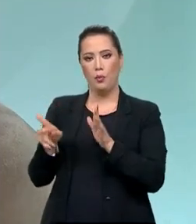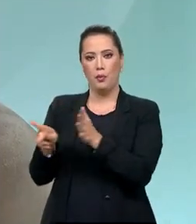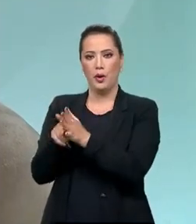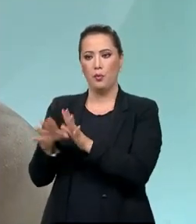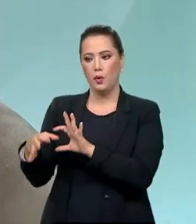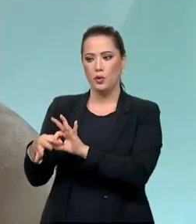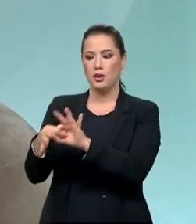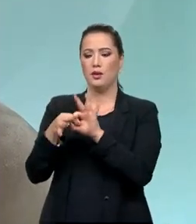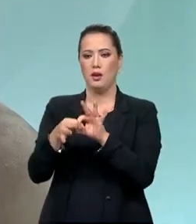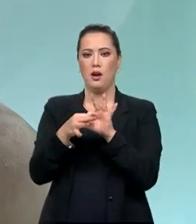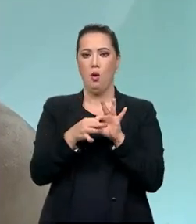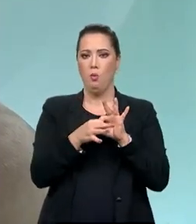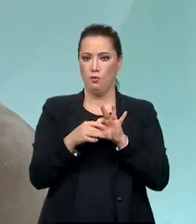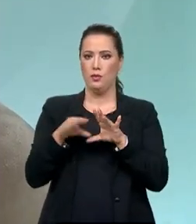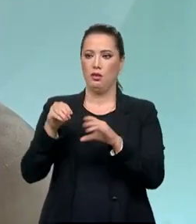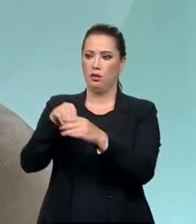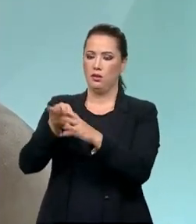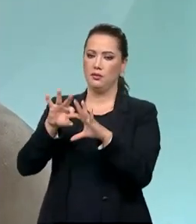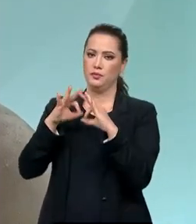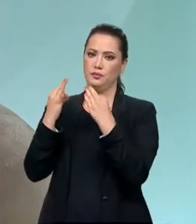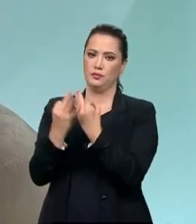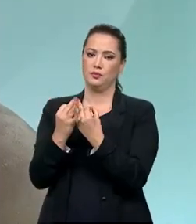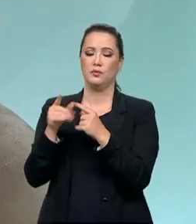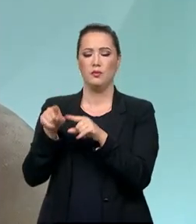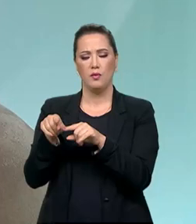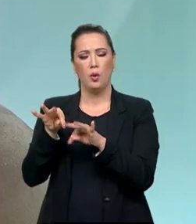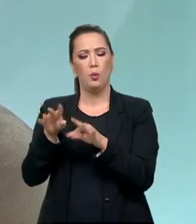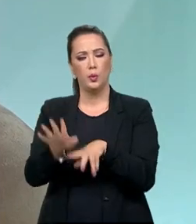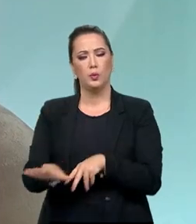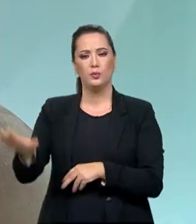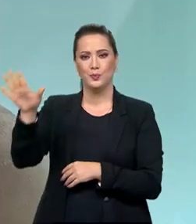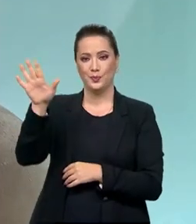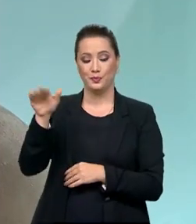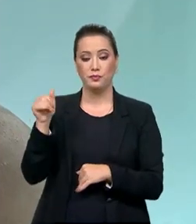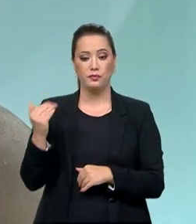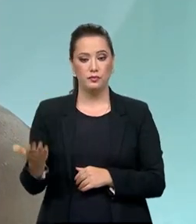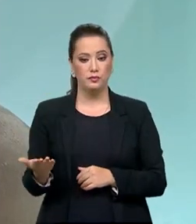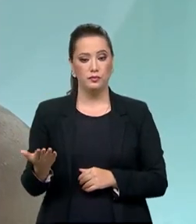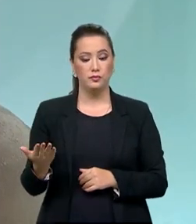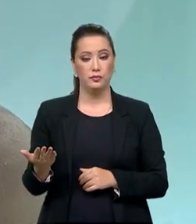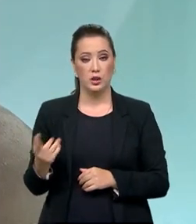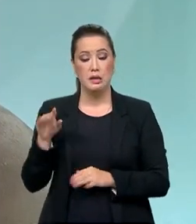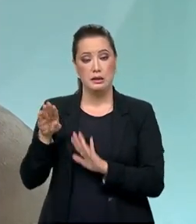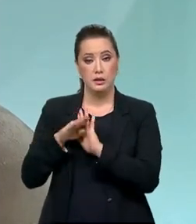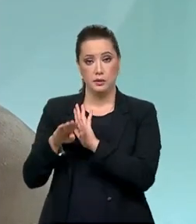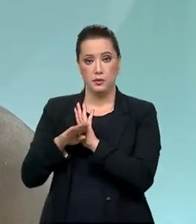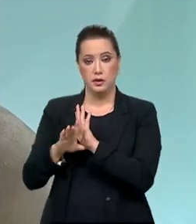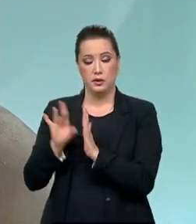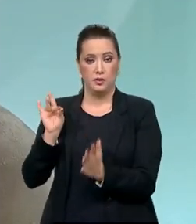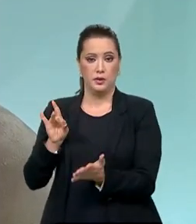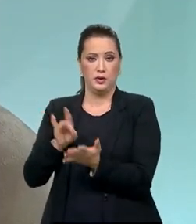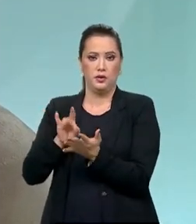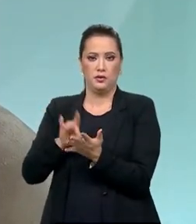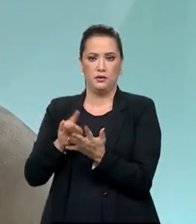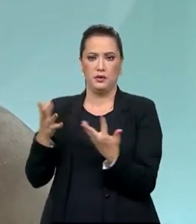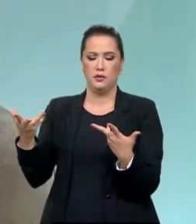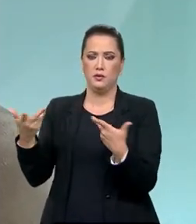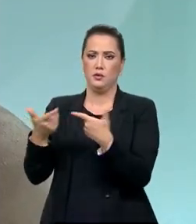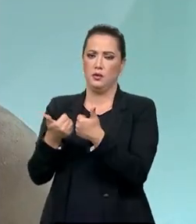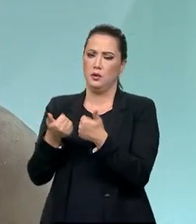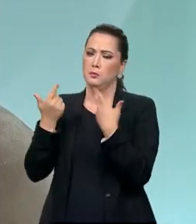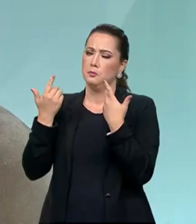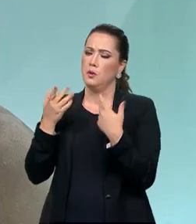vamos fortalecendo os vínculos familiares por todo o Brasil. Esse programa é realmente muito eficaz,